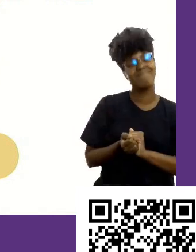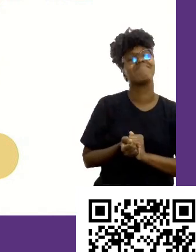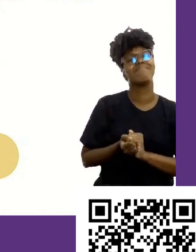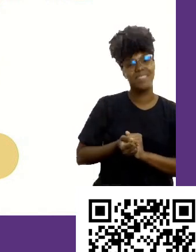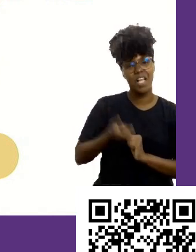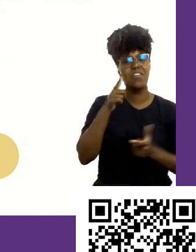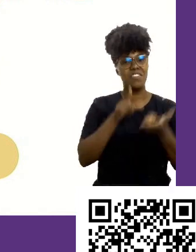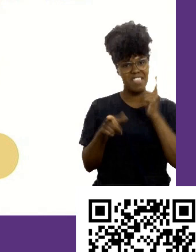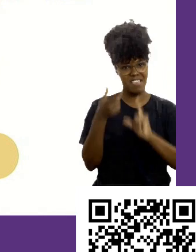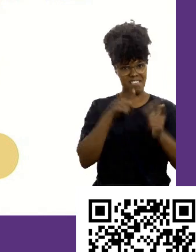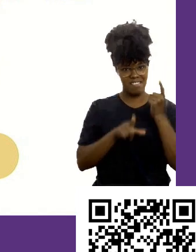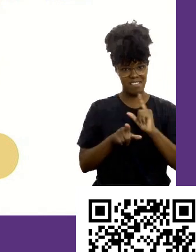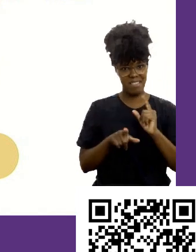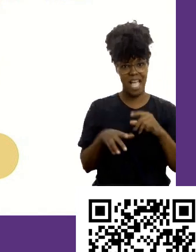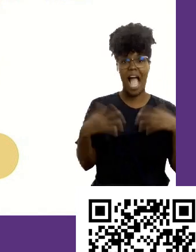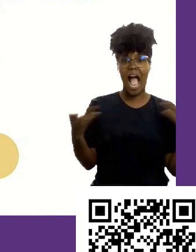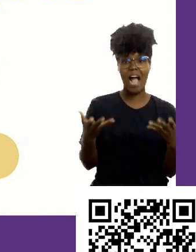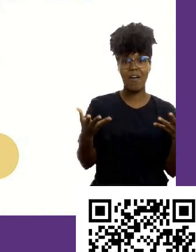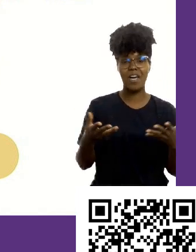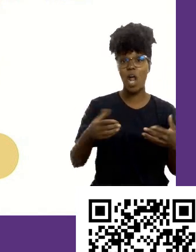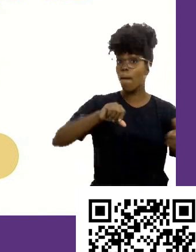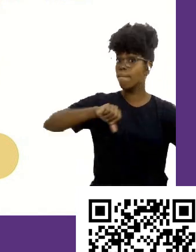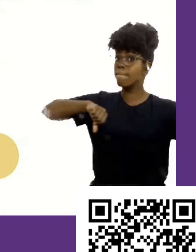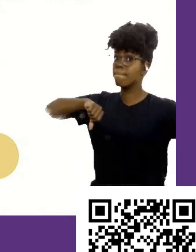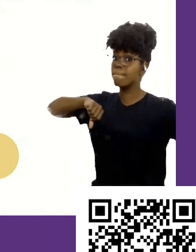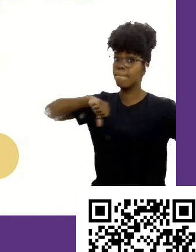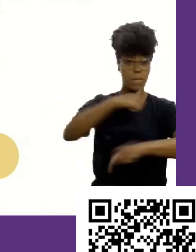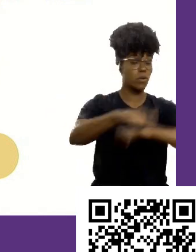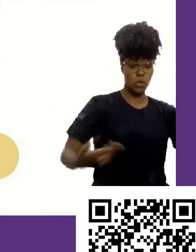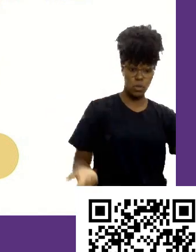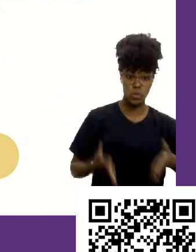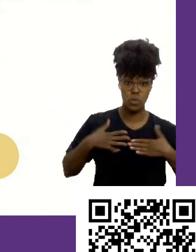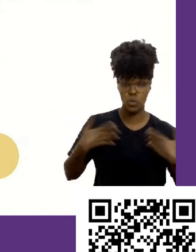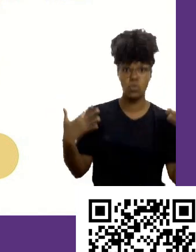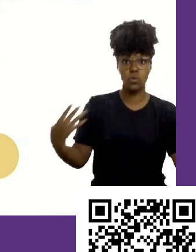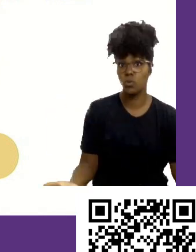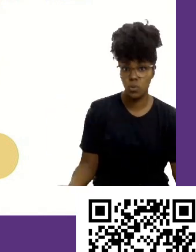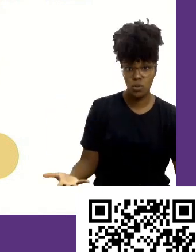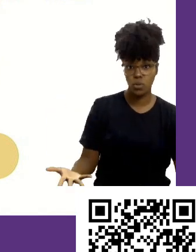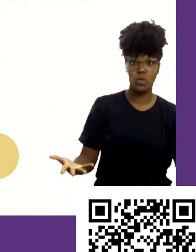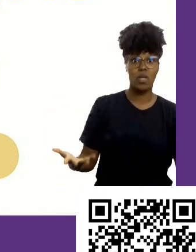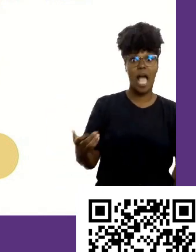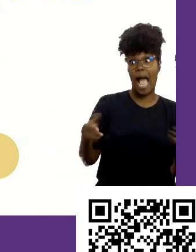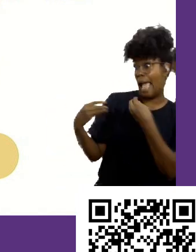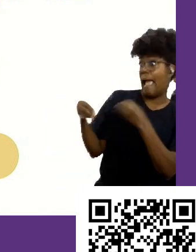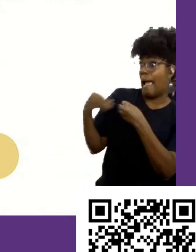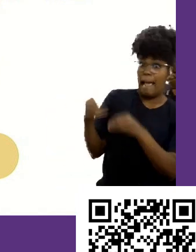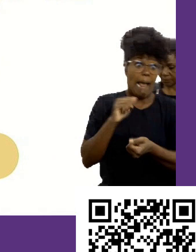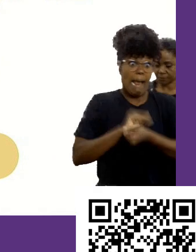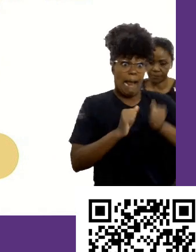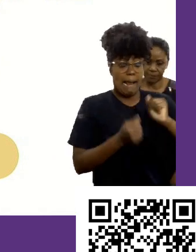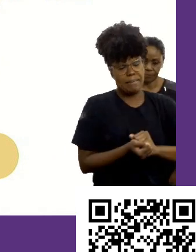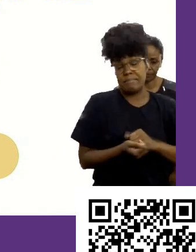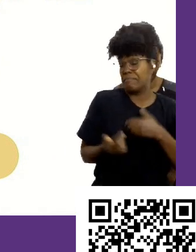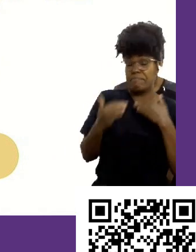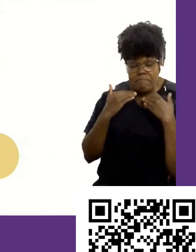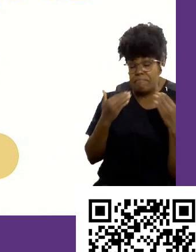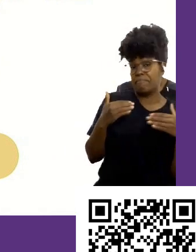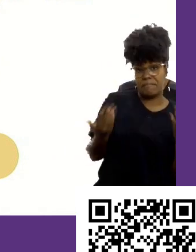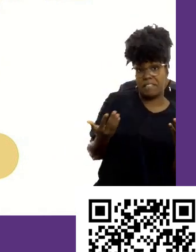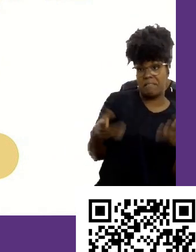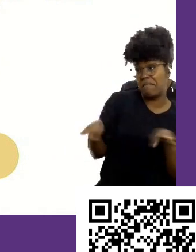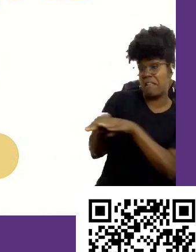adaptar quando a mudança chega no seu pé, baixe na sua porta, você está fazendo o que a média está fazendo. Não está fazendo nada demais.